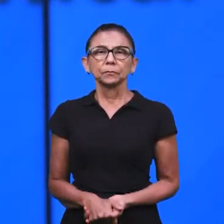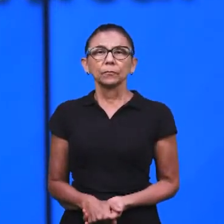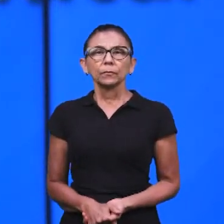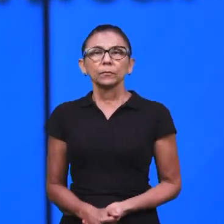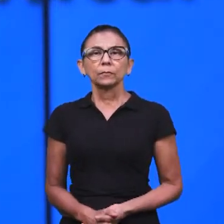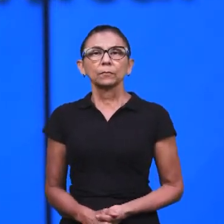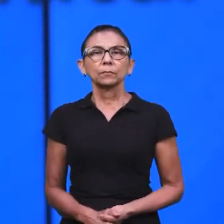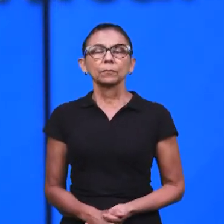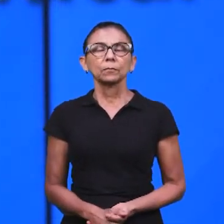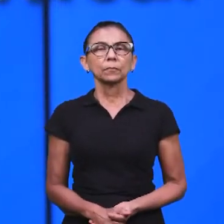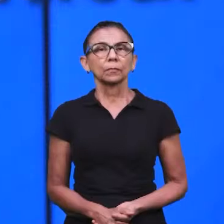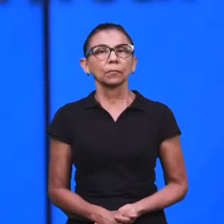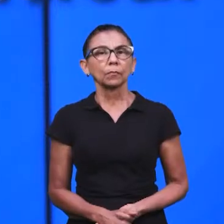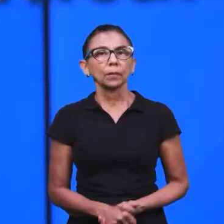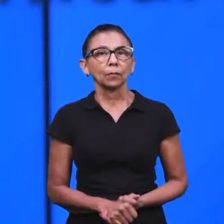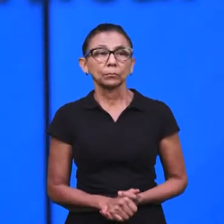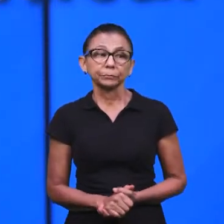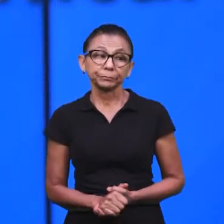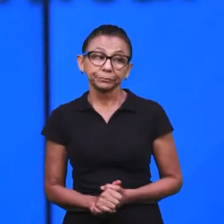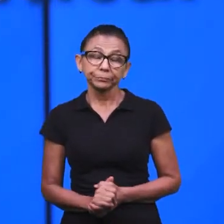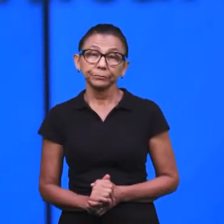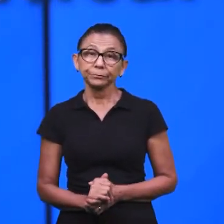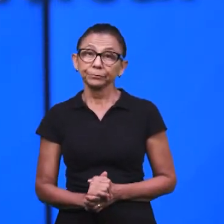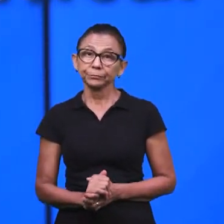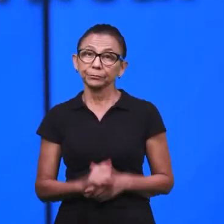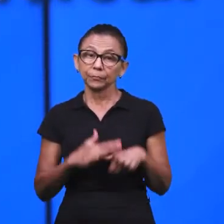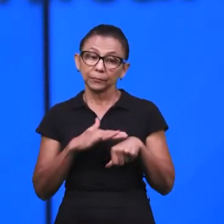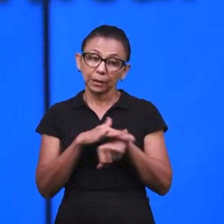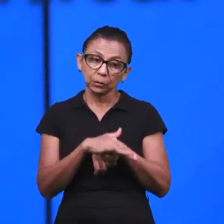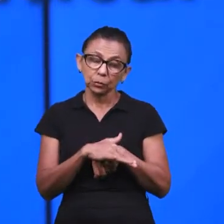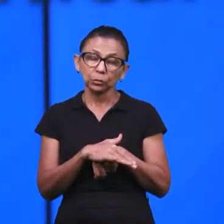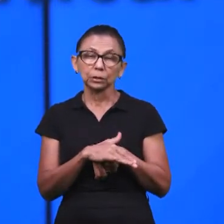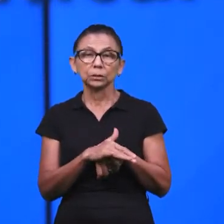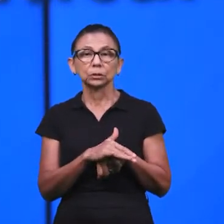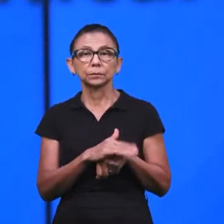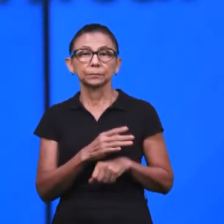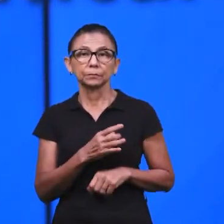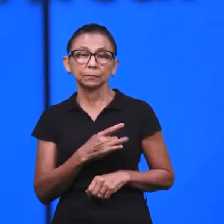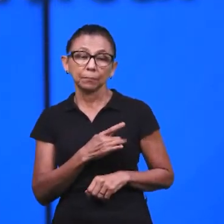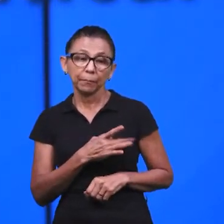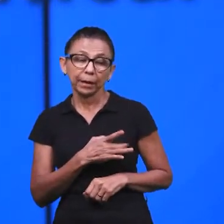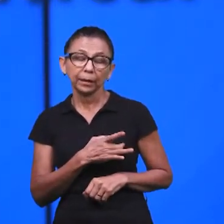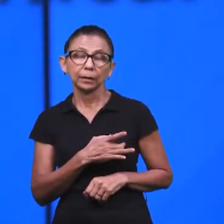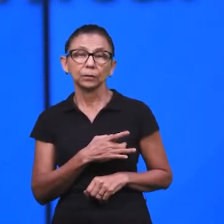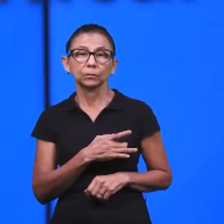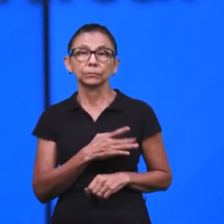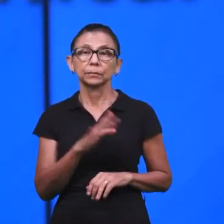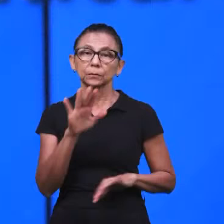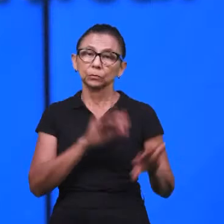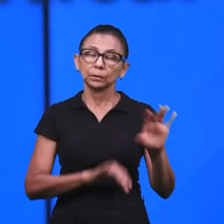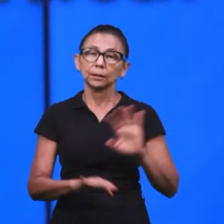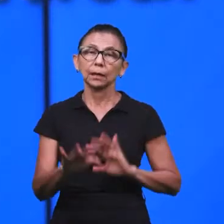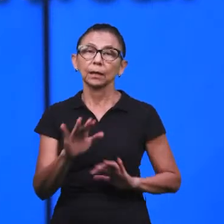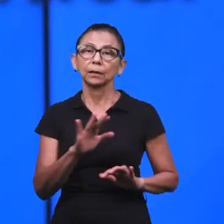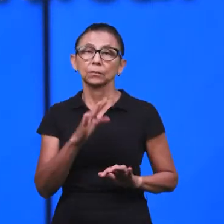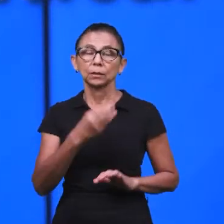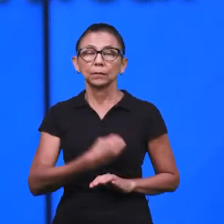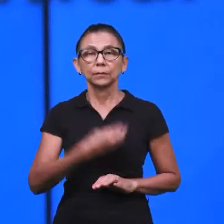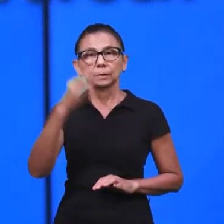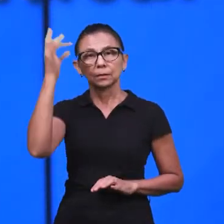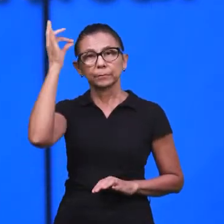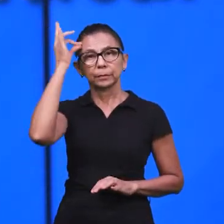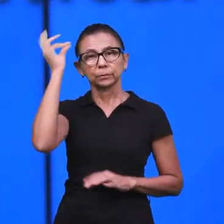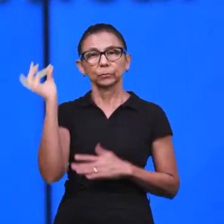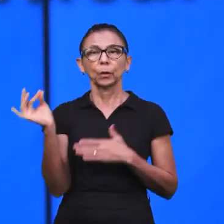último, vem a expressão por causa dos temores noturnos. É a hora da escuridão, é a hora das dúvidas, é a hora da cegueira espiritual no mundo.